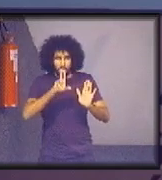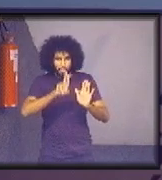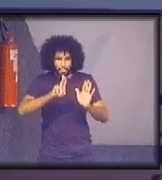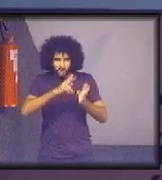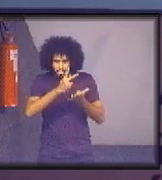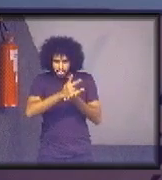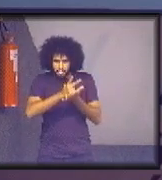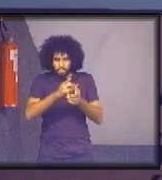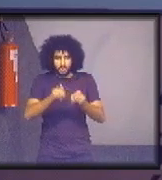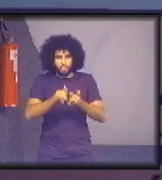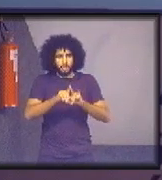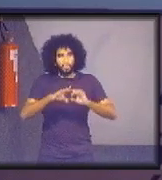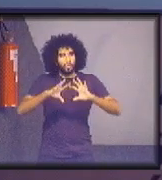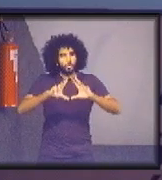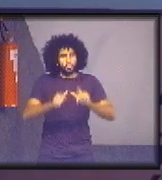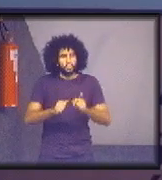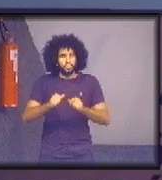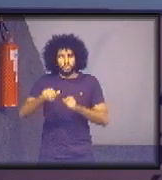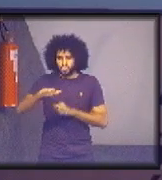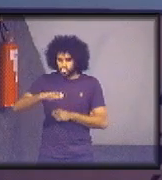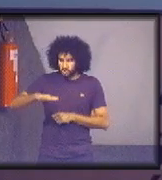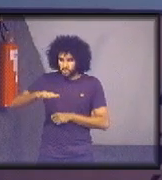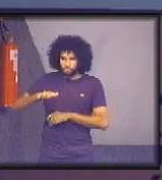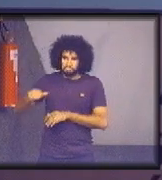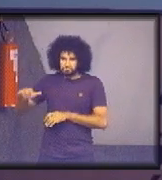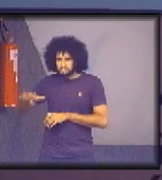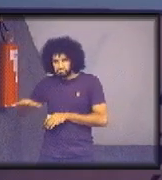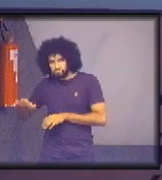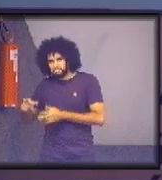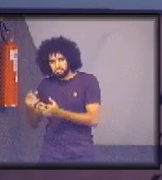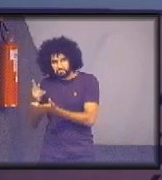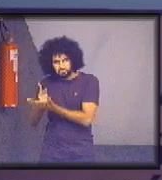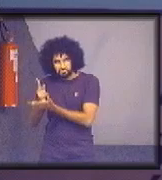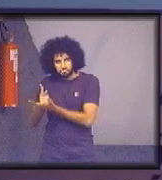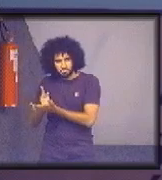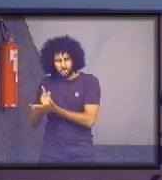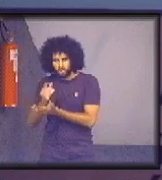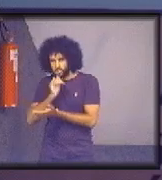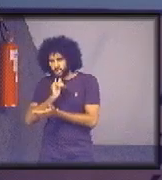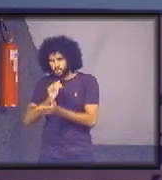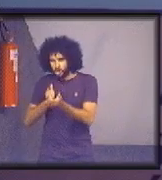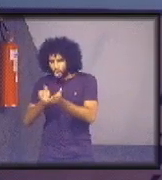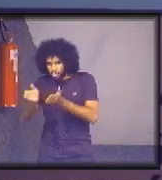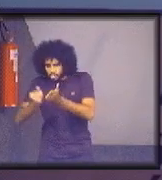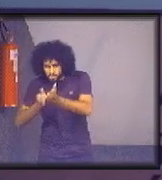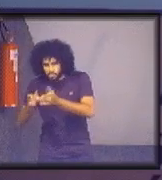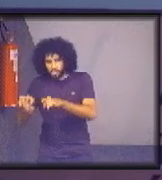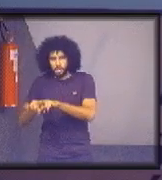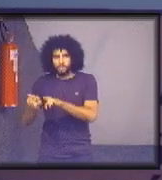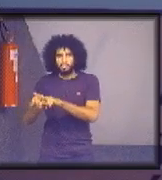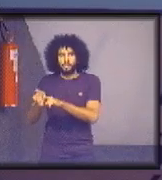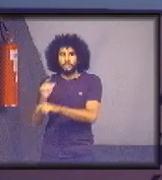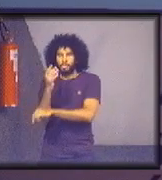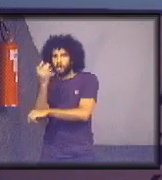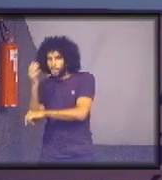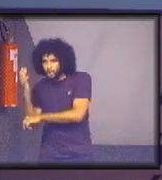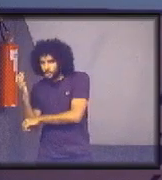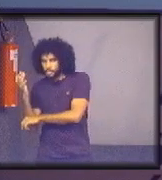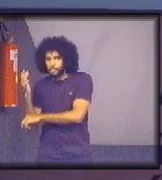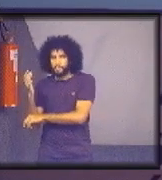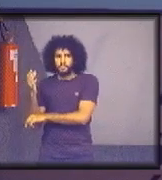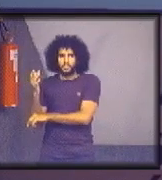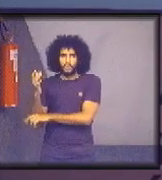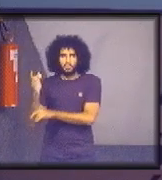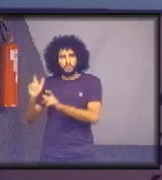as atribuições de ambos os setores. Então, eu tenho as atribuições da acessibilidade, eu tenho as atribuições do socioambiental, que podem